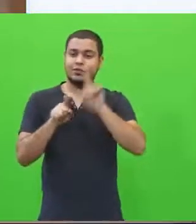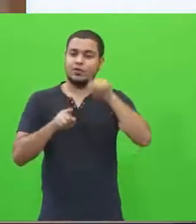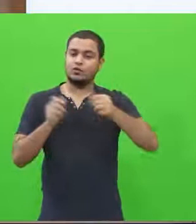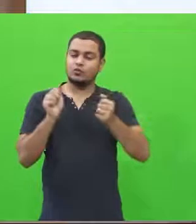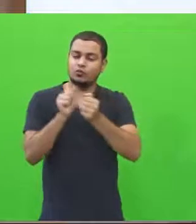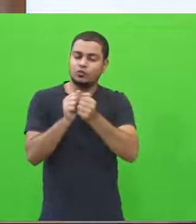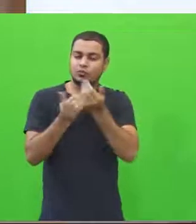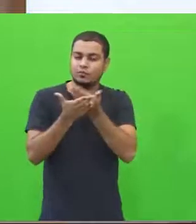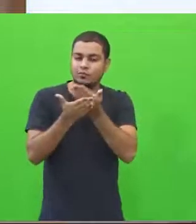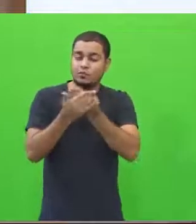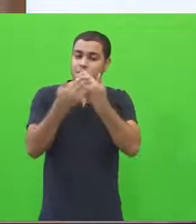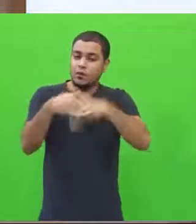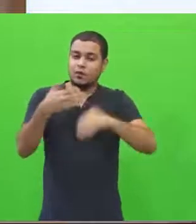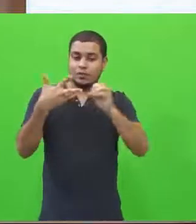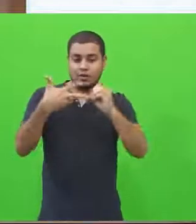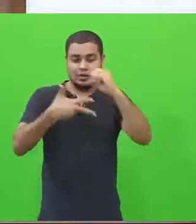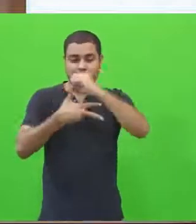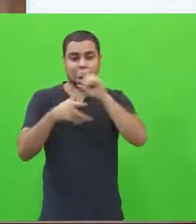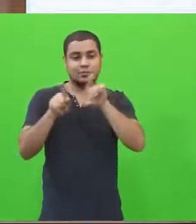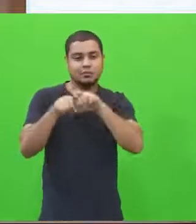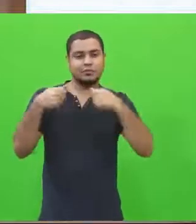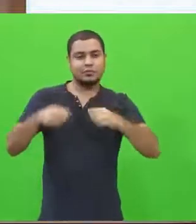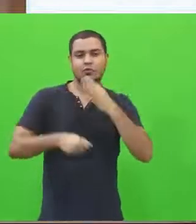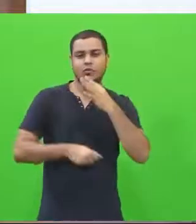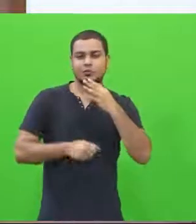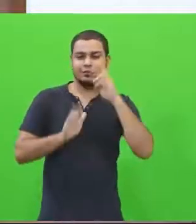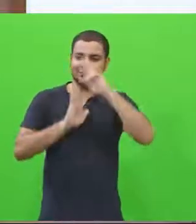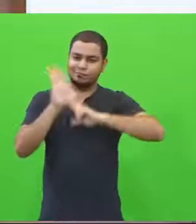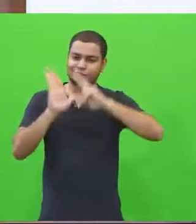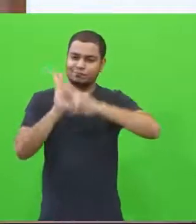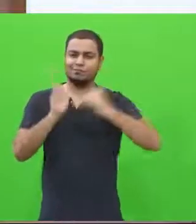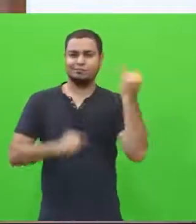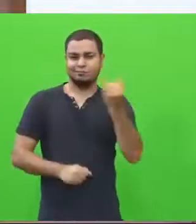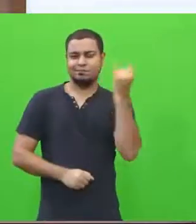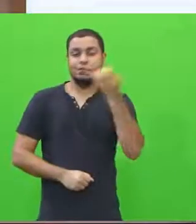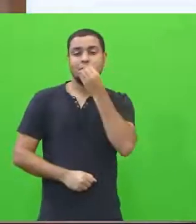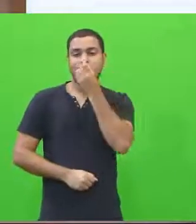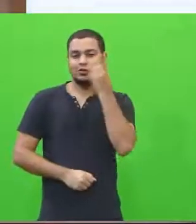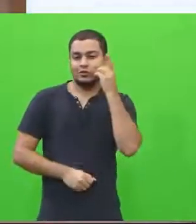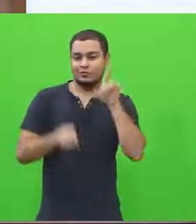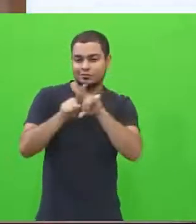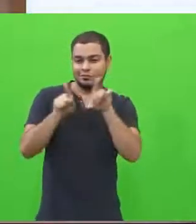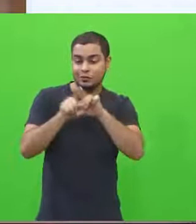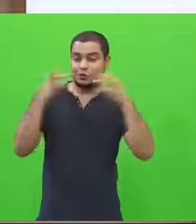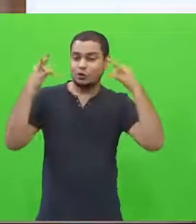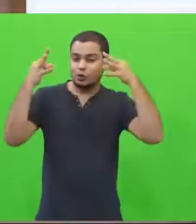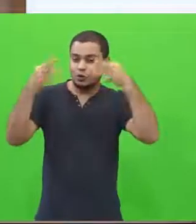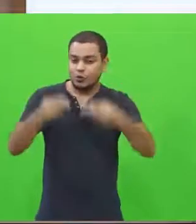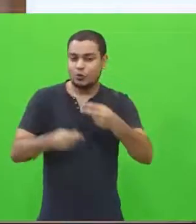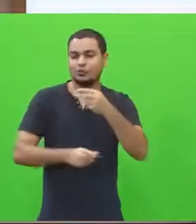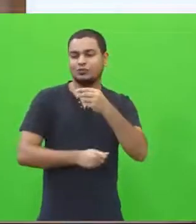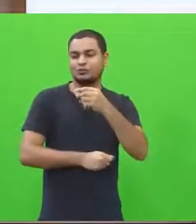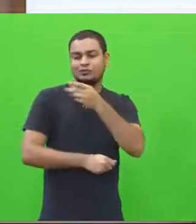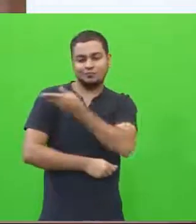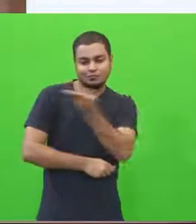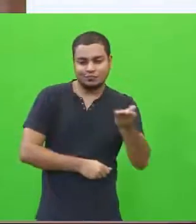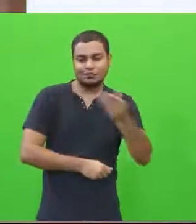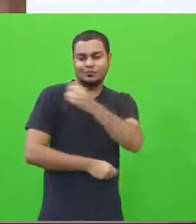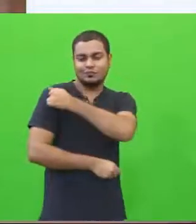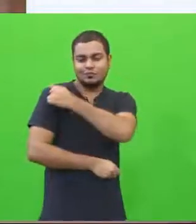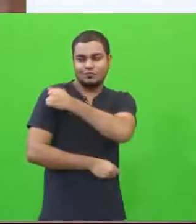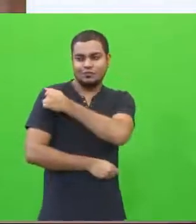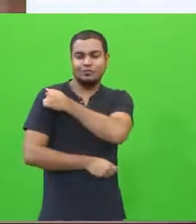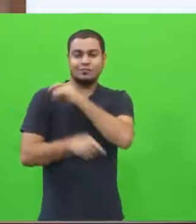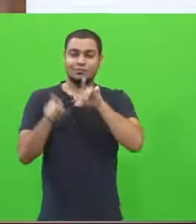a prova do Enem e vão precisar dos conhecimentos da redação. E bom dia também aos demais candidatos, que como foi falado